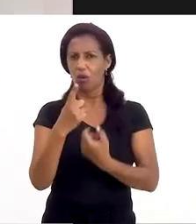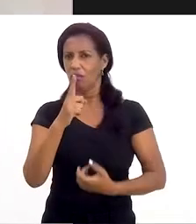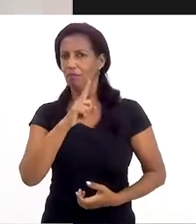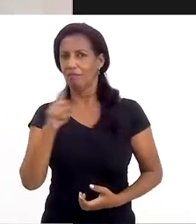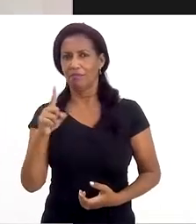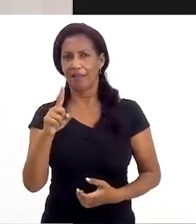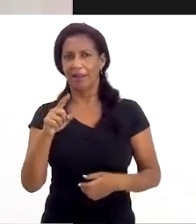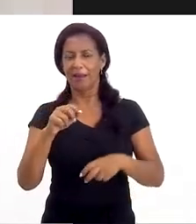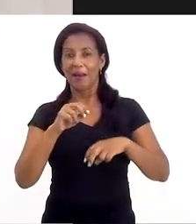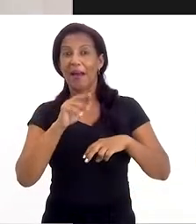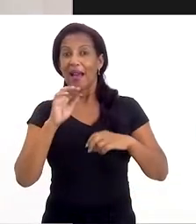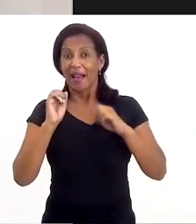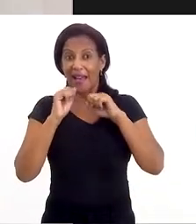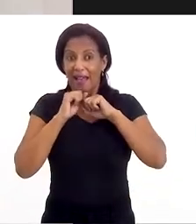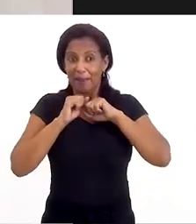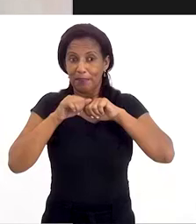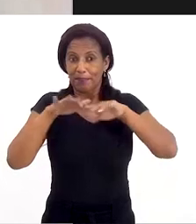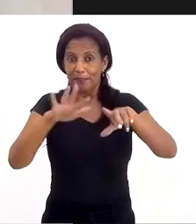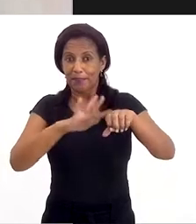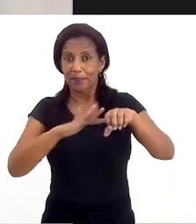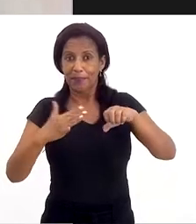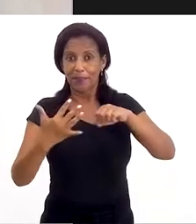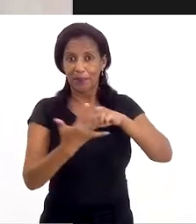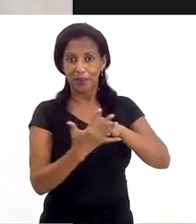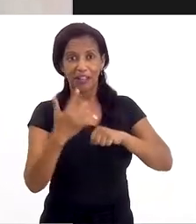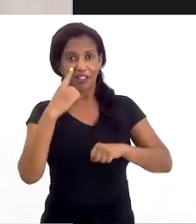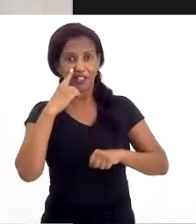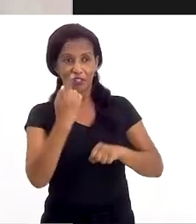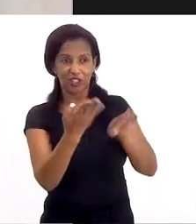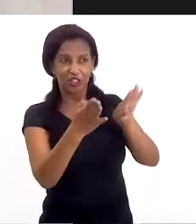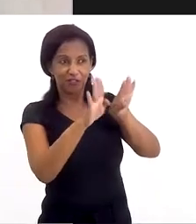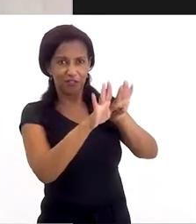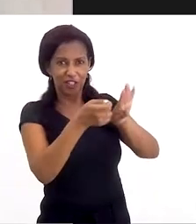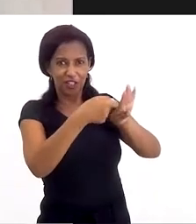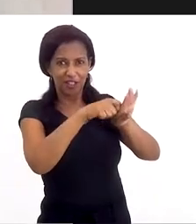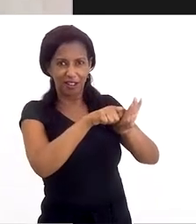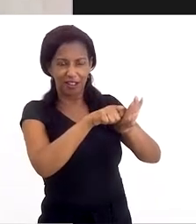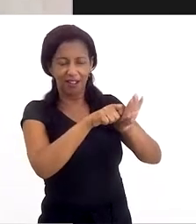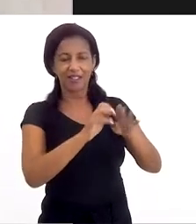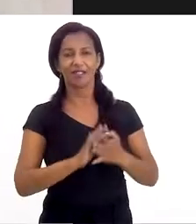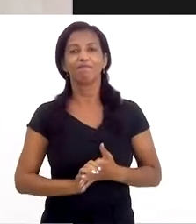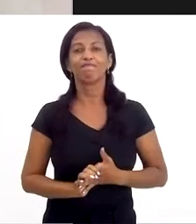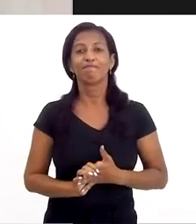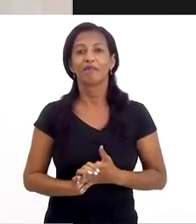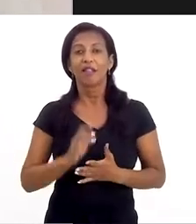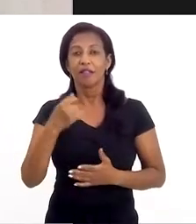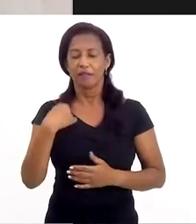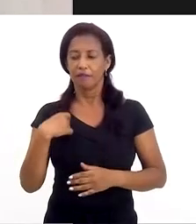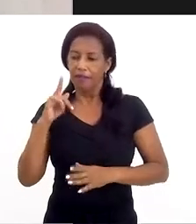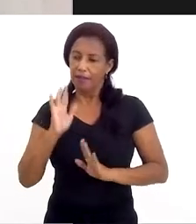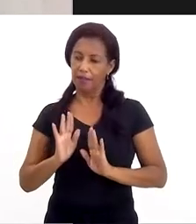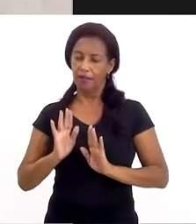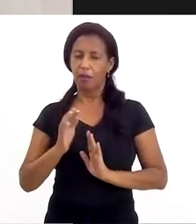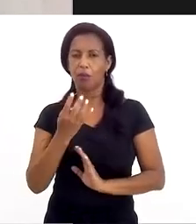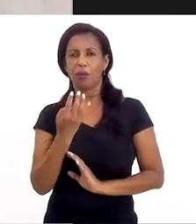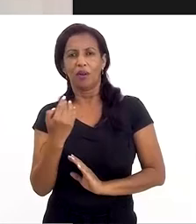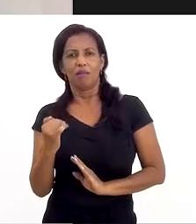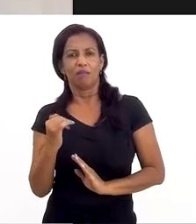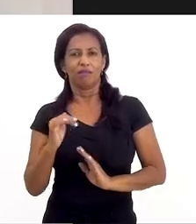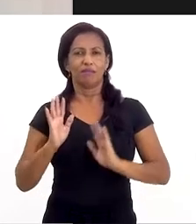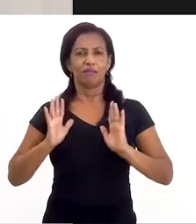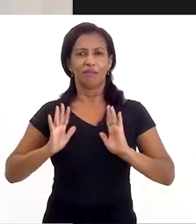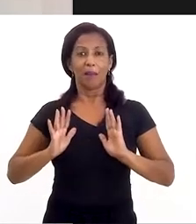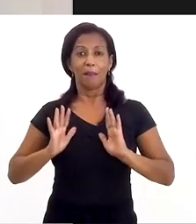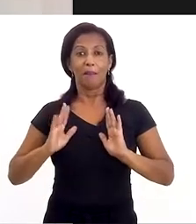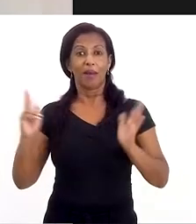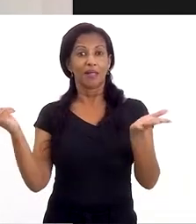veio para desmistificar isso, né? Hoje, nós fechamos a porta da nossa casa, né, ficamos na quarentena,